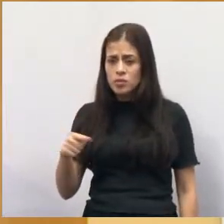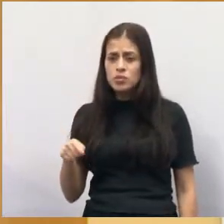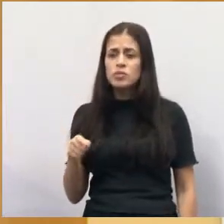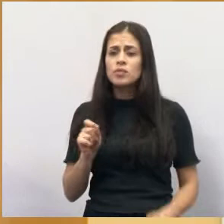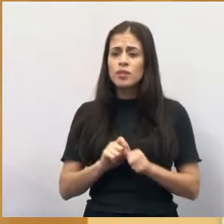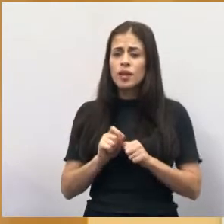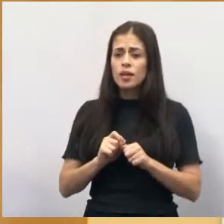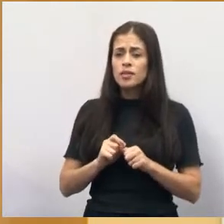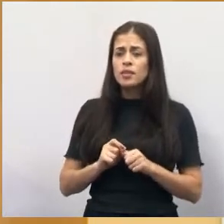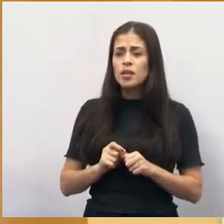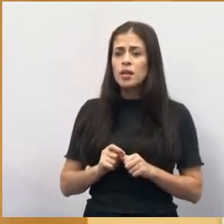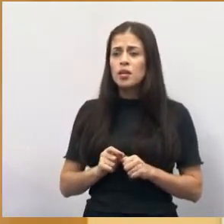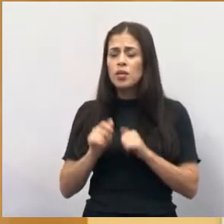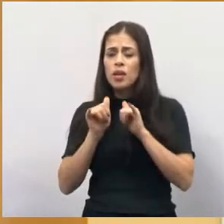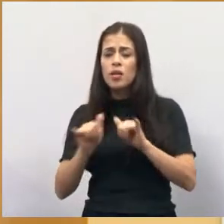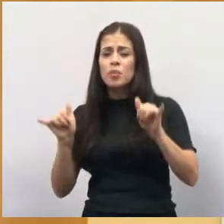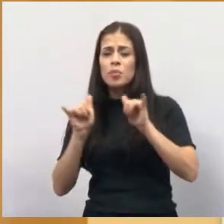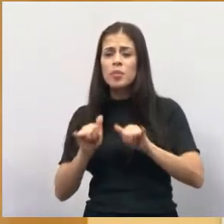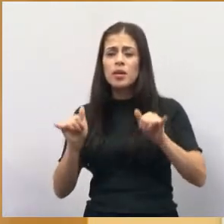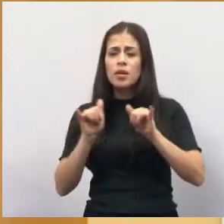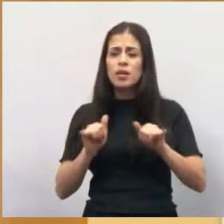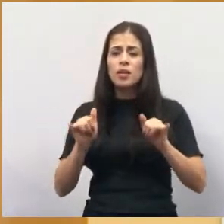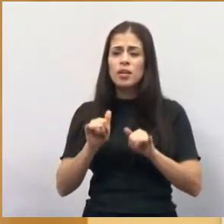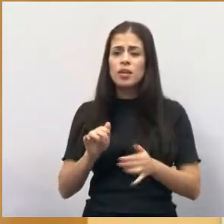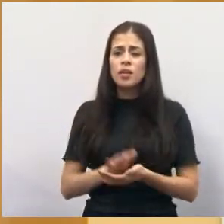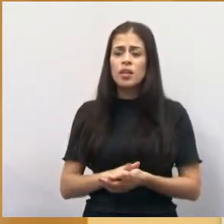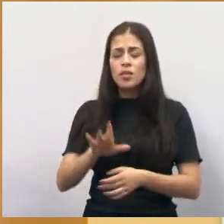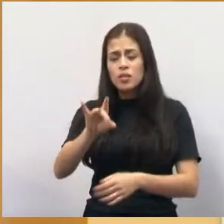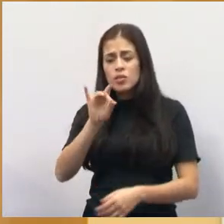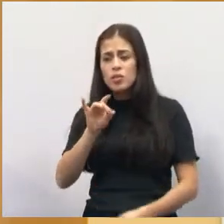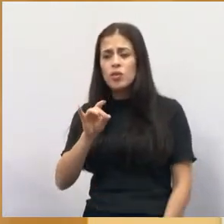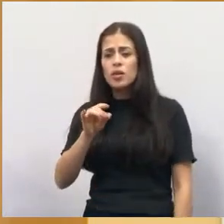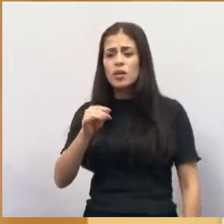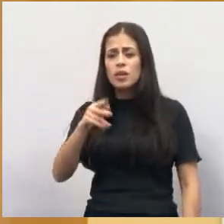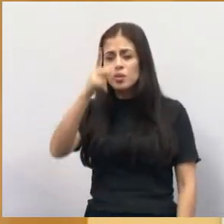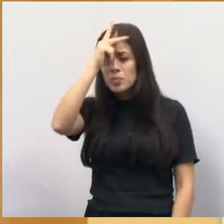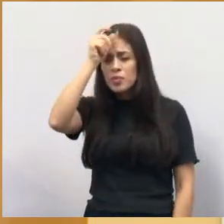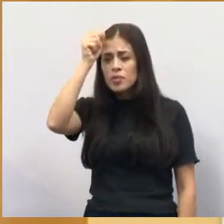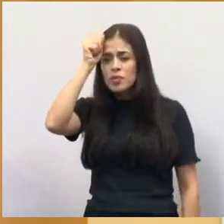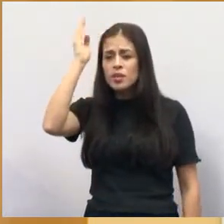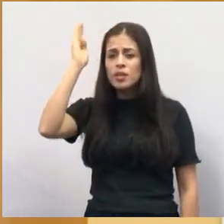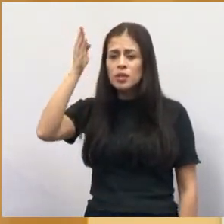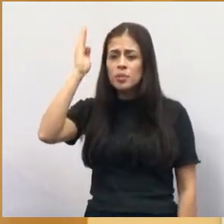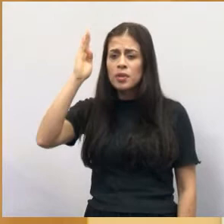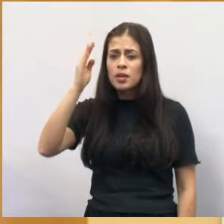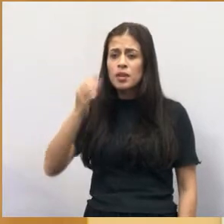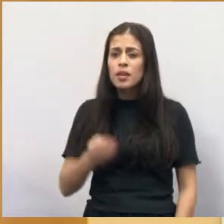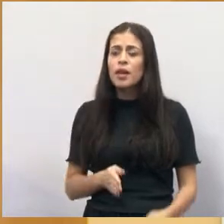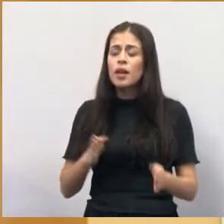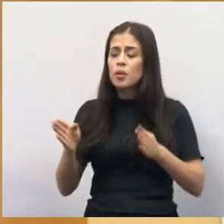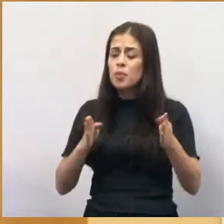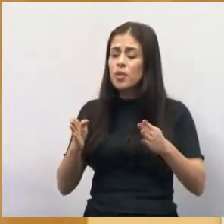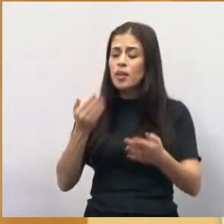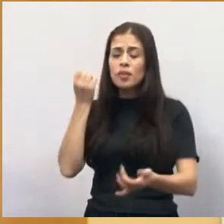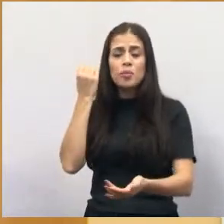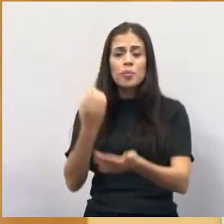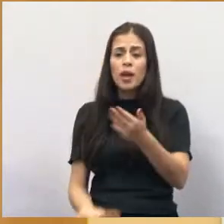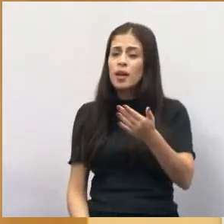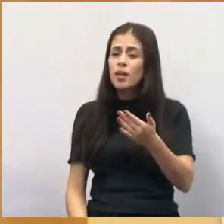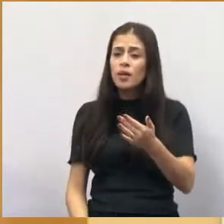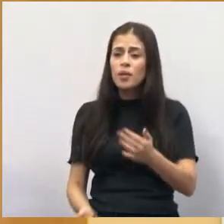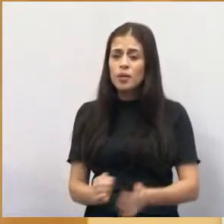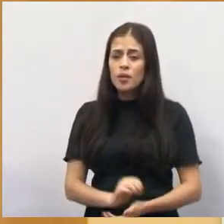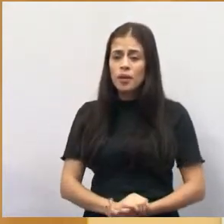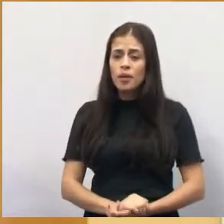ele foi cassado, foi eleito o prefeito de Taubaté e cassado. Teve uma condenação, o vereador Paulinho,